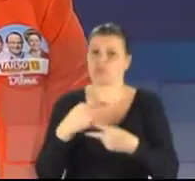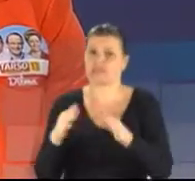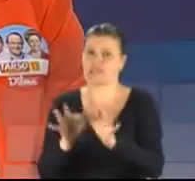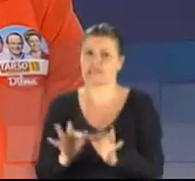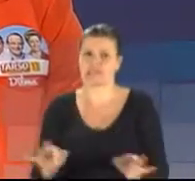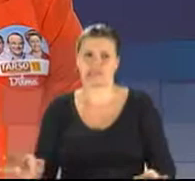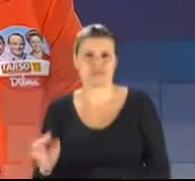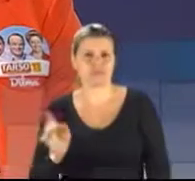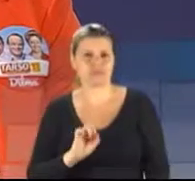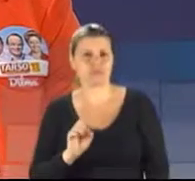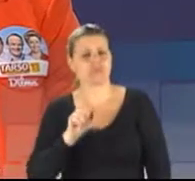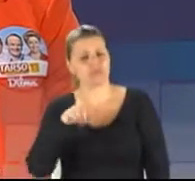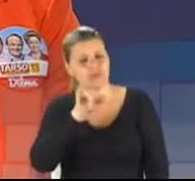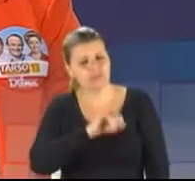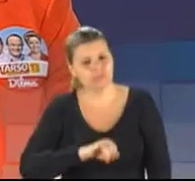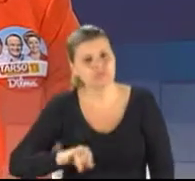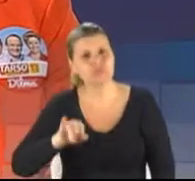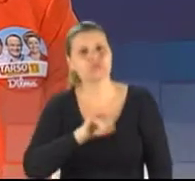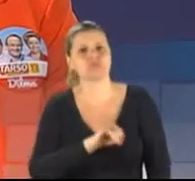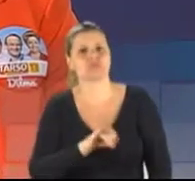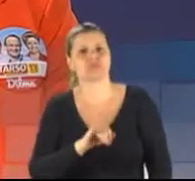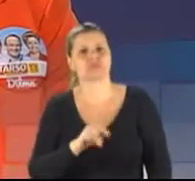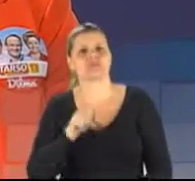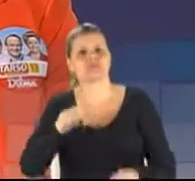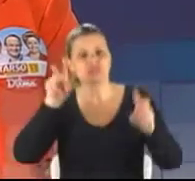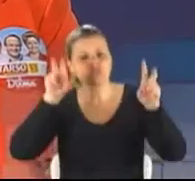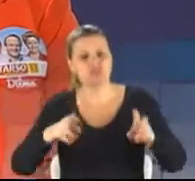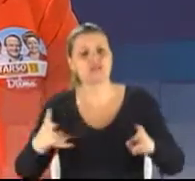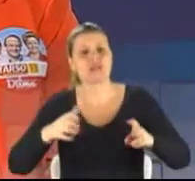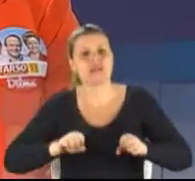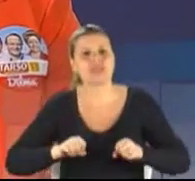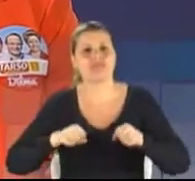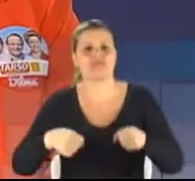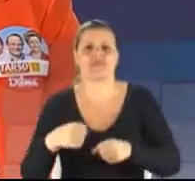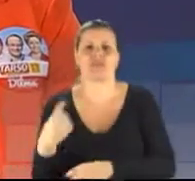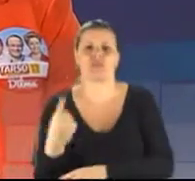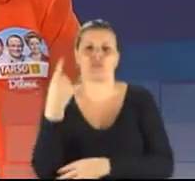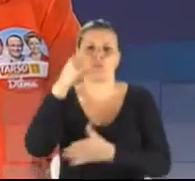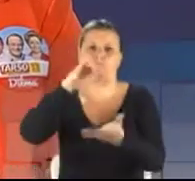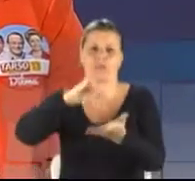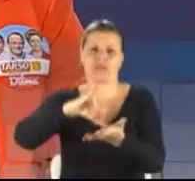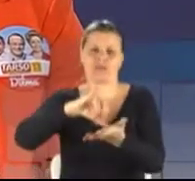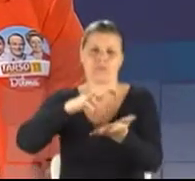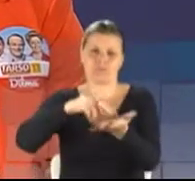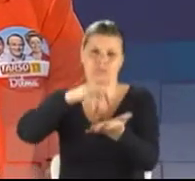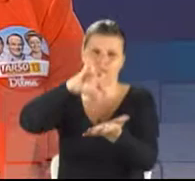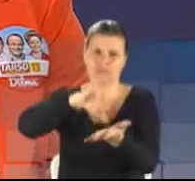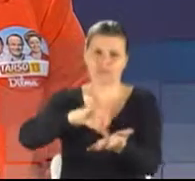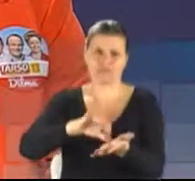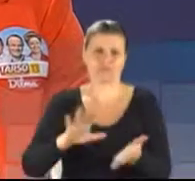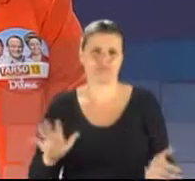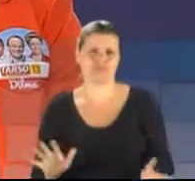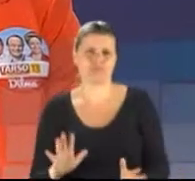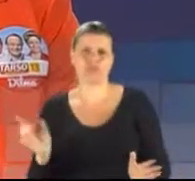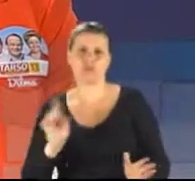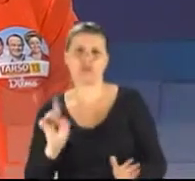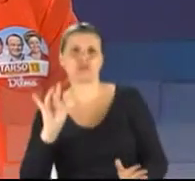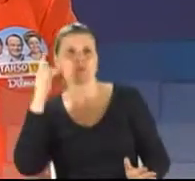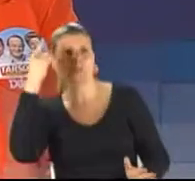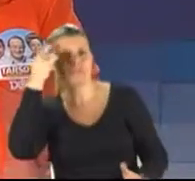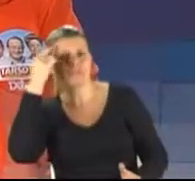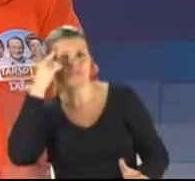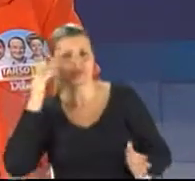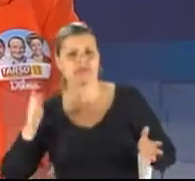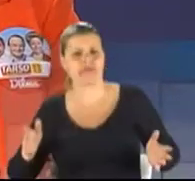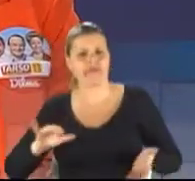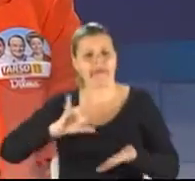de estar defendendo a autonomia do Banco Central. Isso significa, sim, não apostar na questão produtiva, num